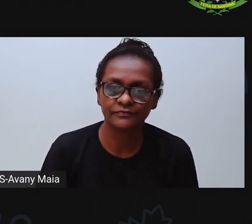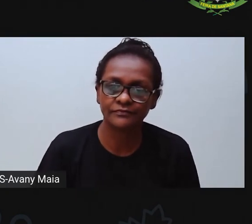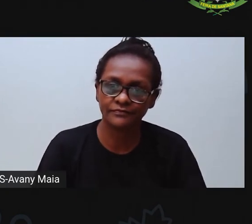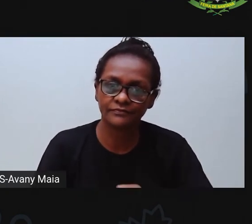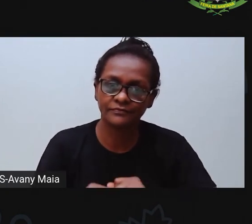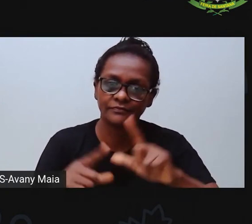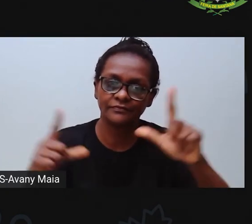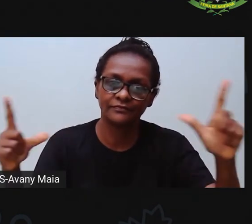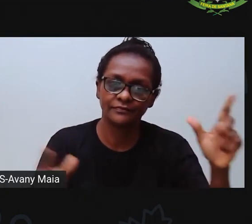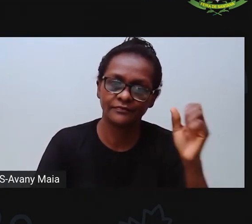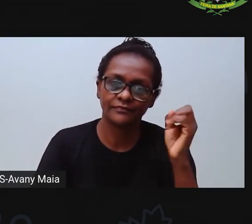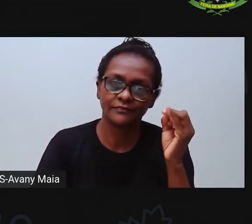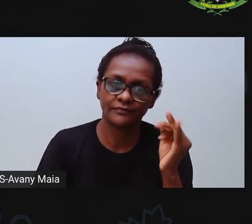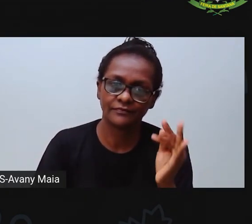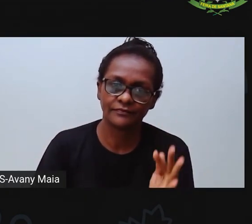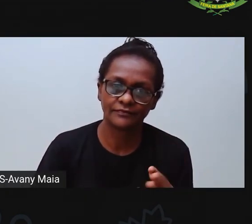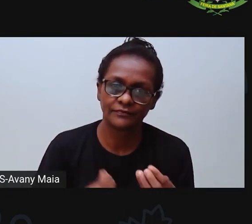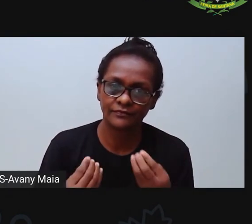chegar pra você.